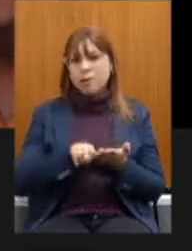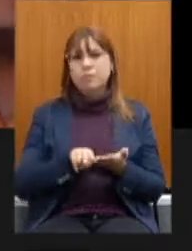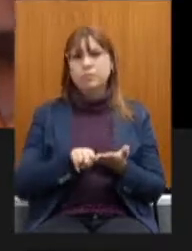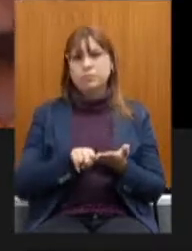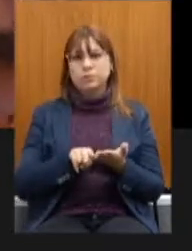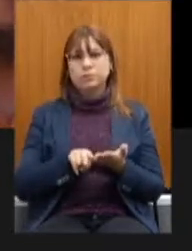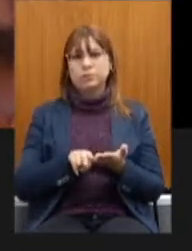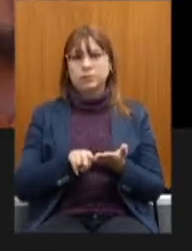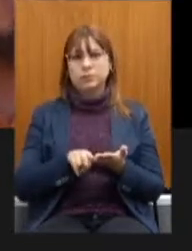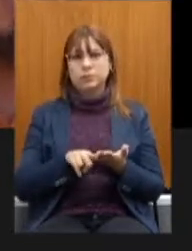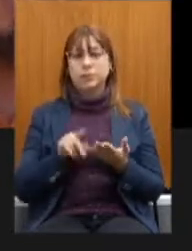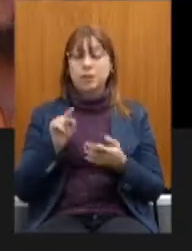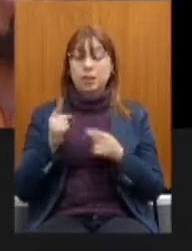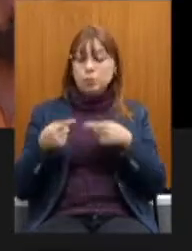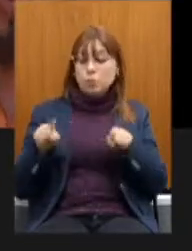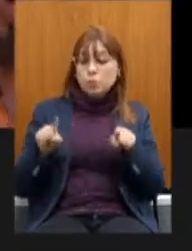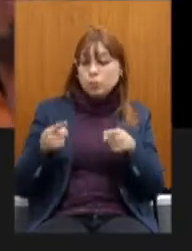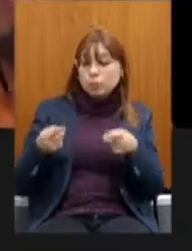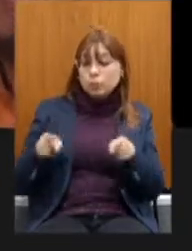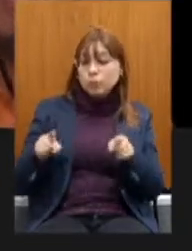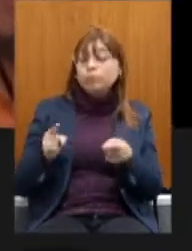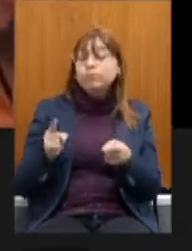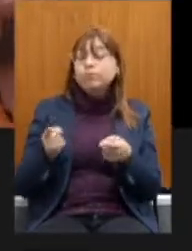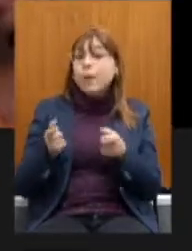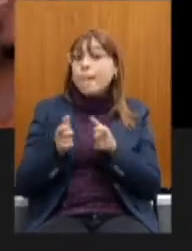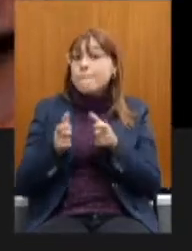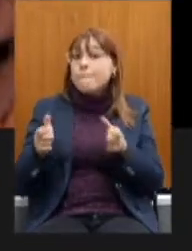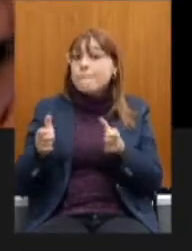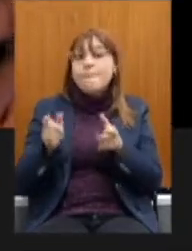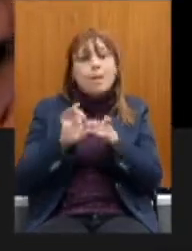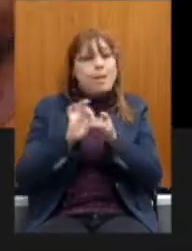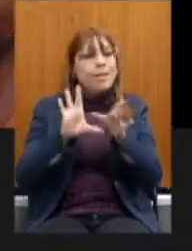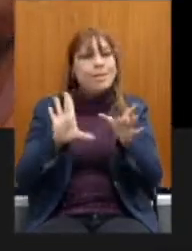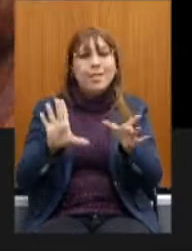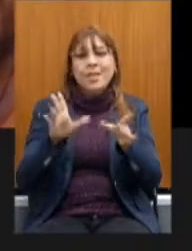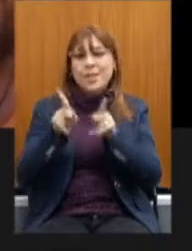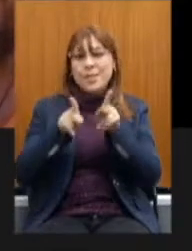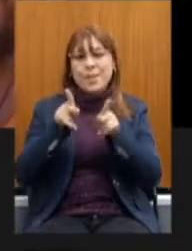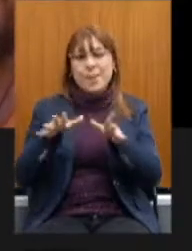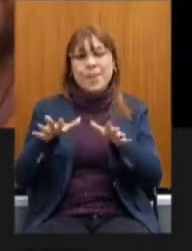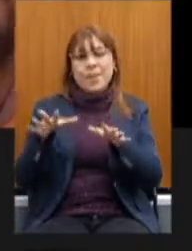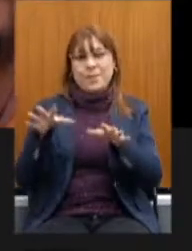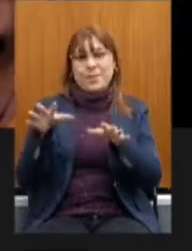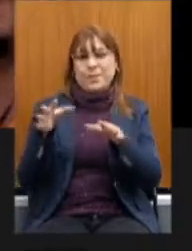E normalmente esses concertos, a maior parte deles são abertos ao público. Pode passar?